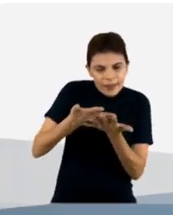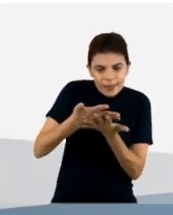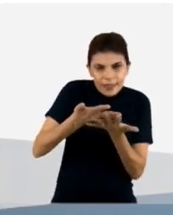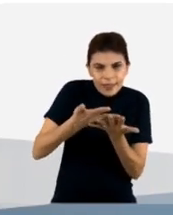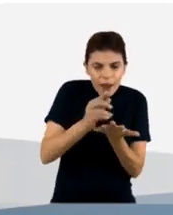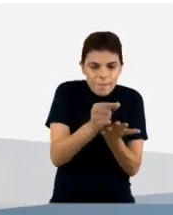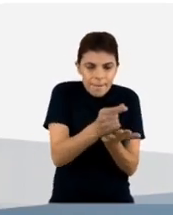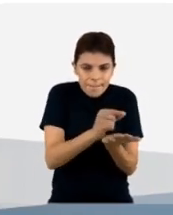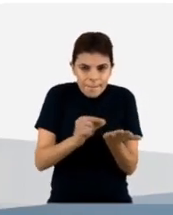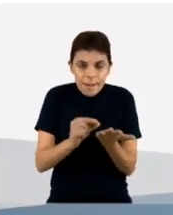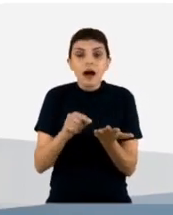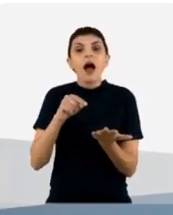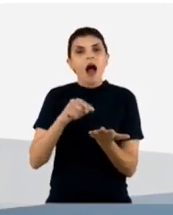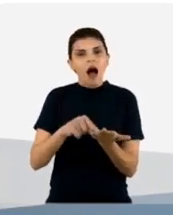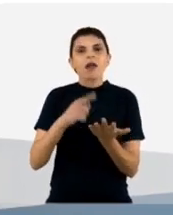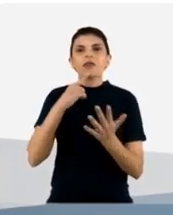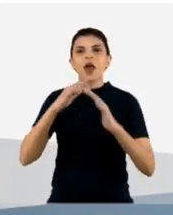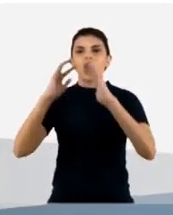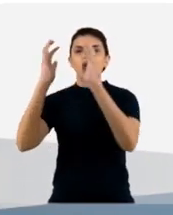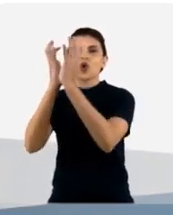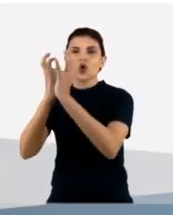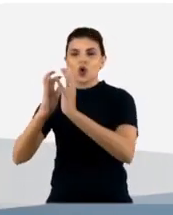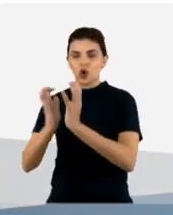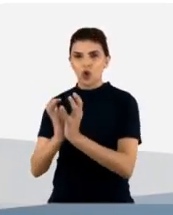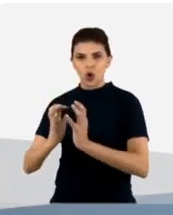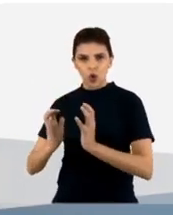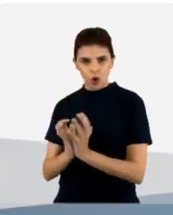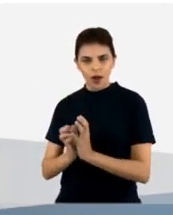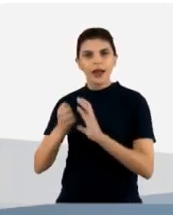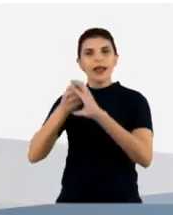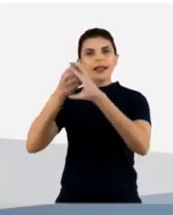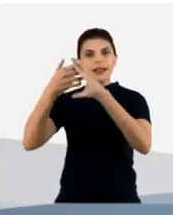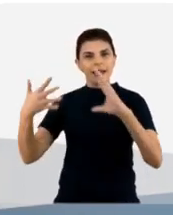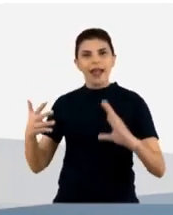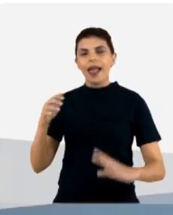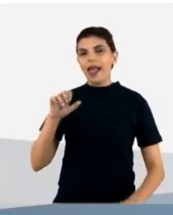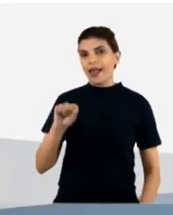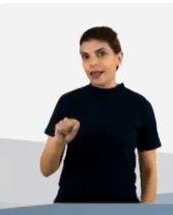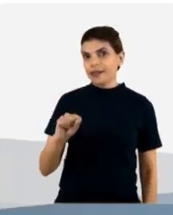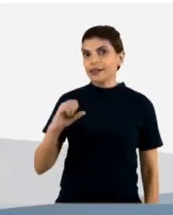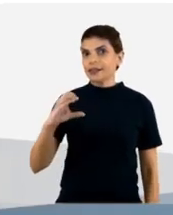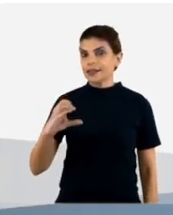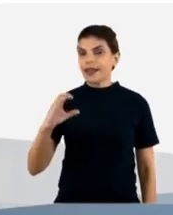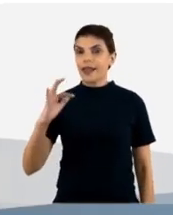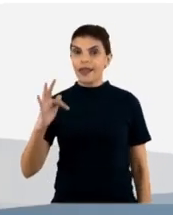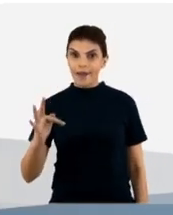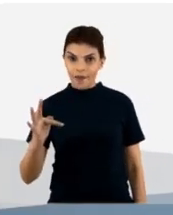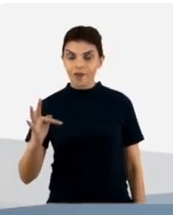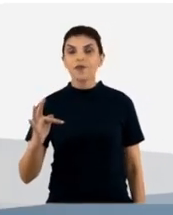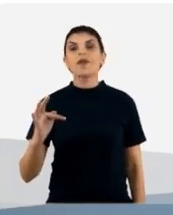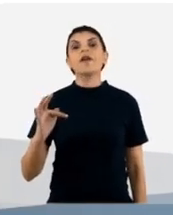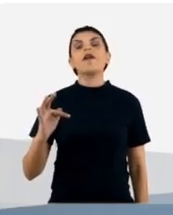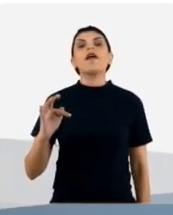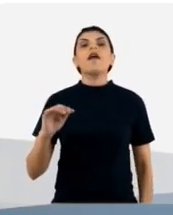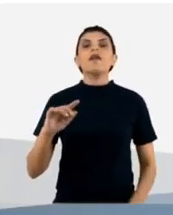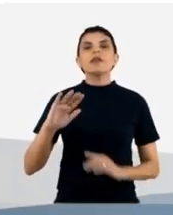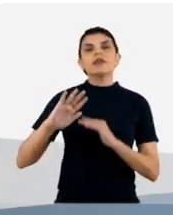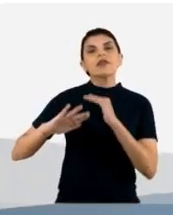selecionamos essas cadeias de SCFVs que vão ser depois